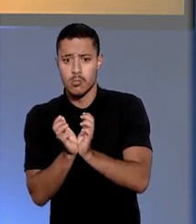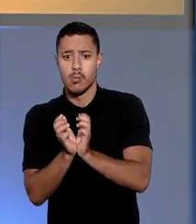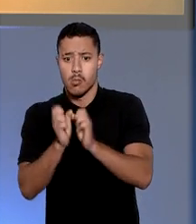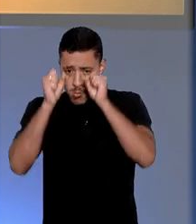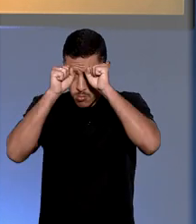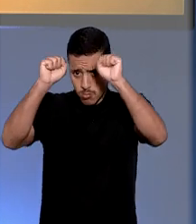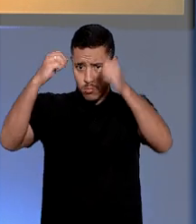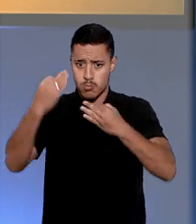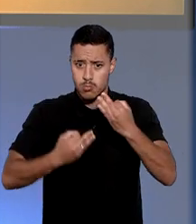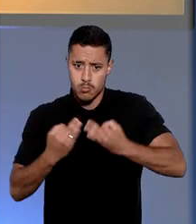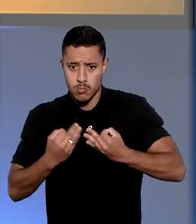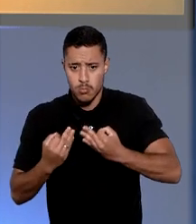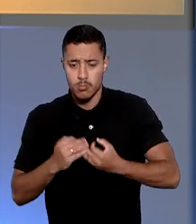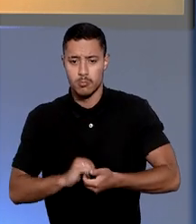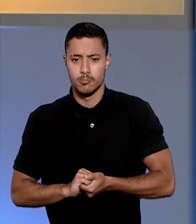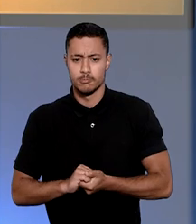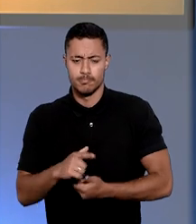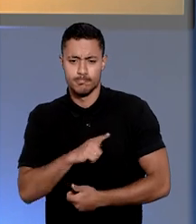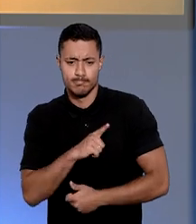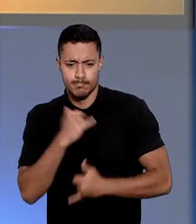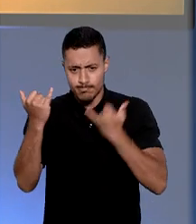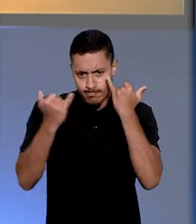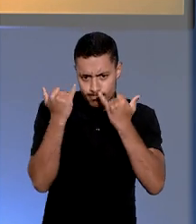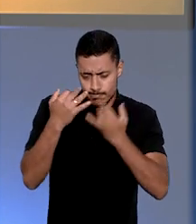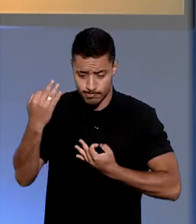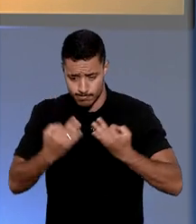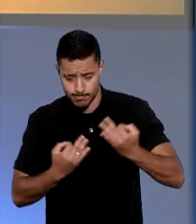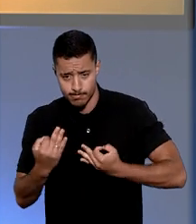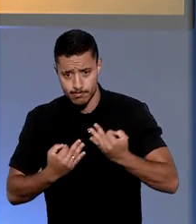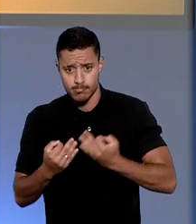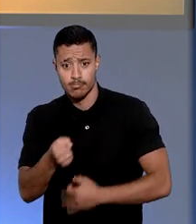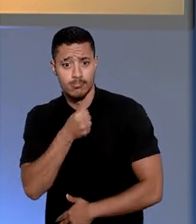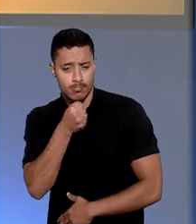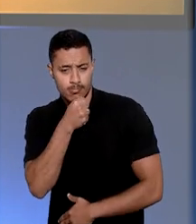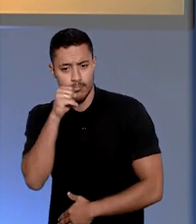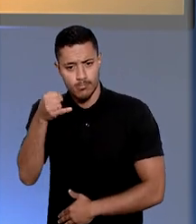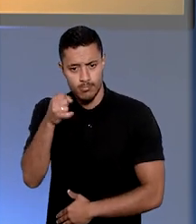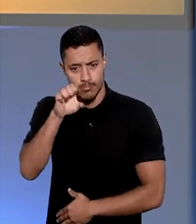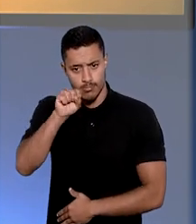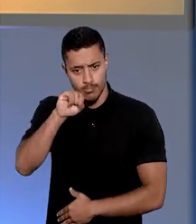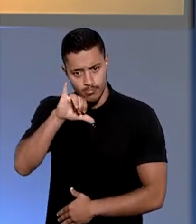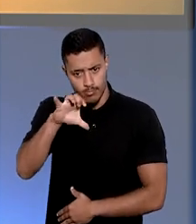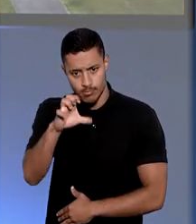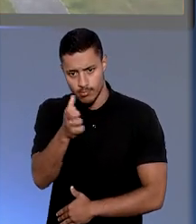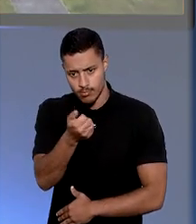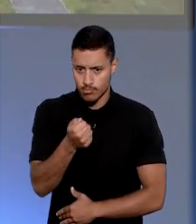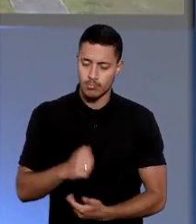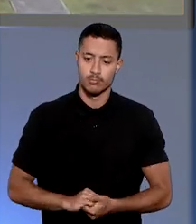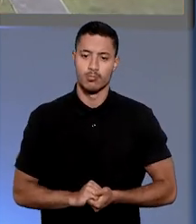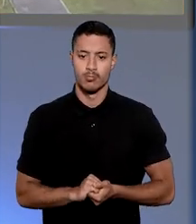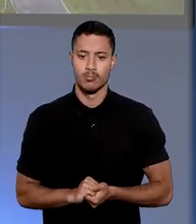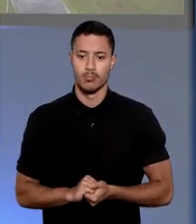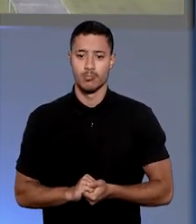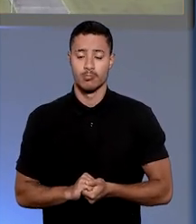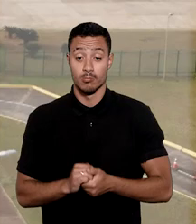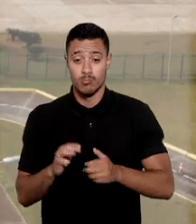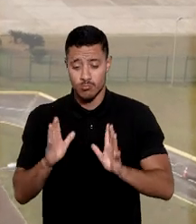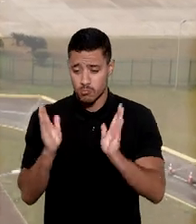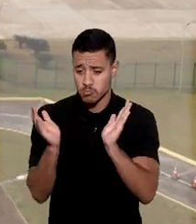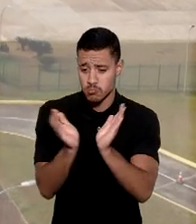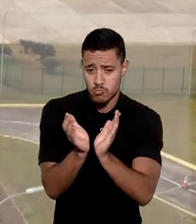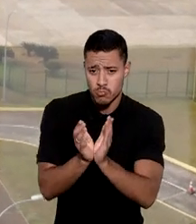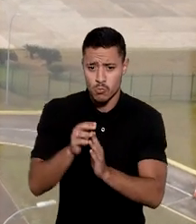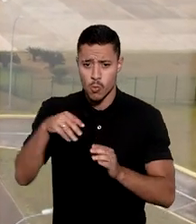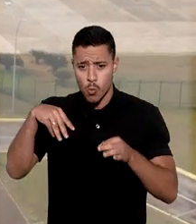Tribunal de Justiça. Quem tem informações do julgamento é a repórter Jéssica Castro. Por unanimidade,